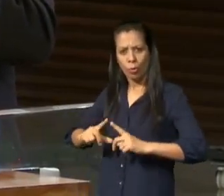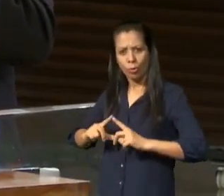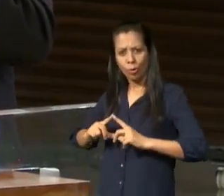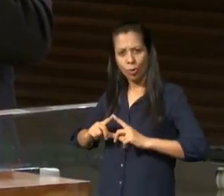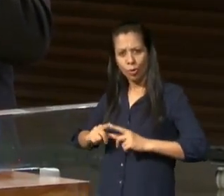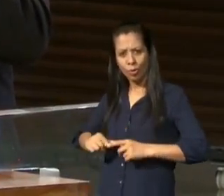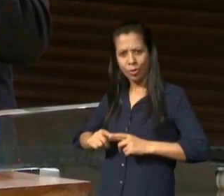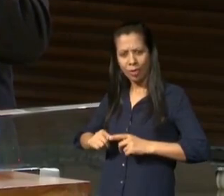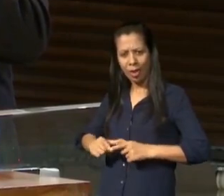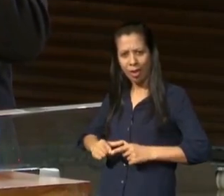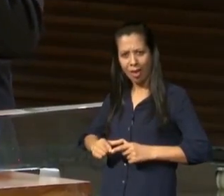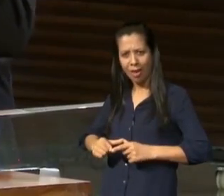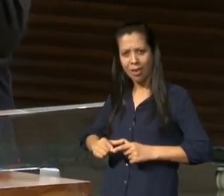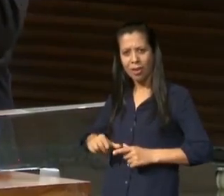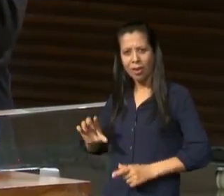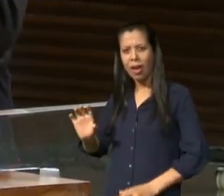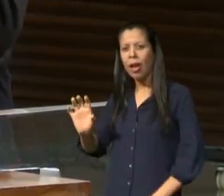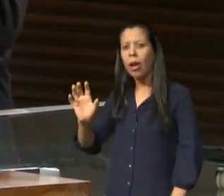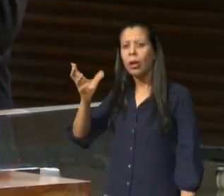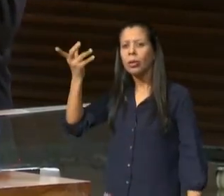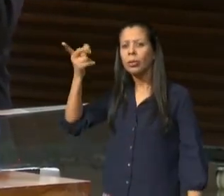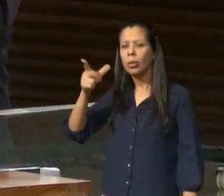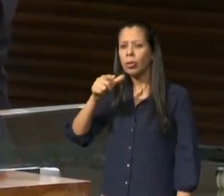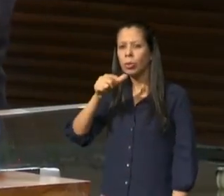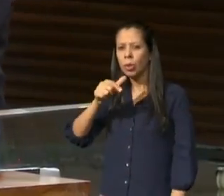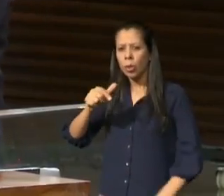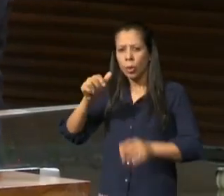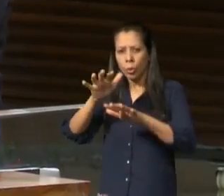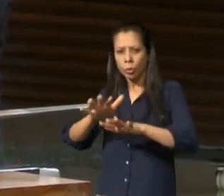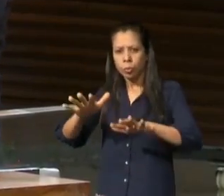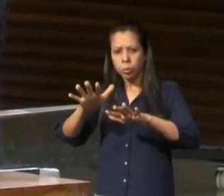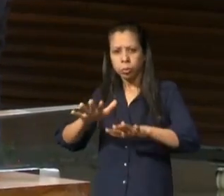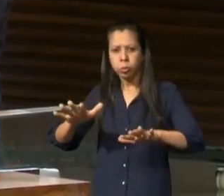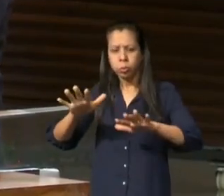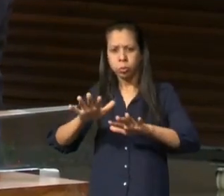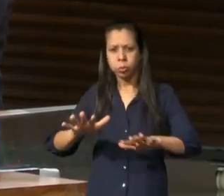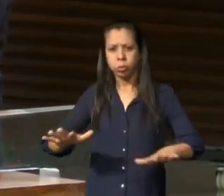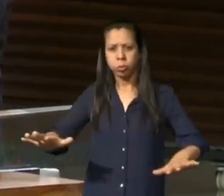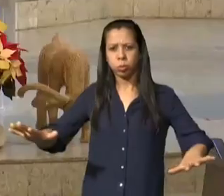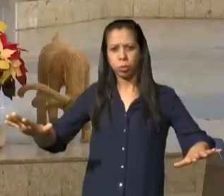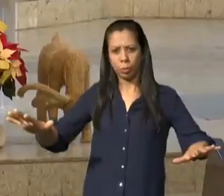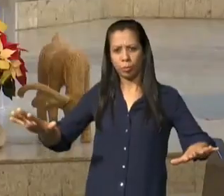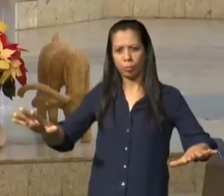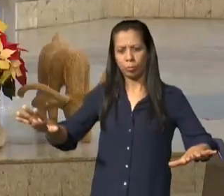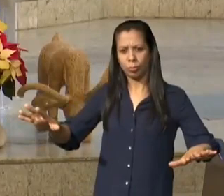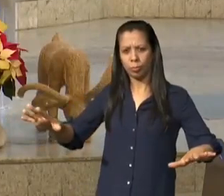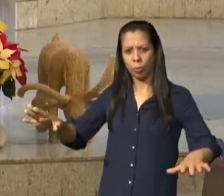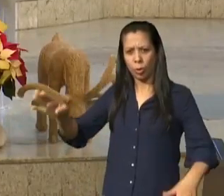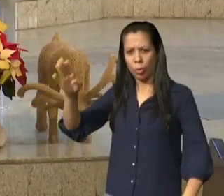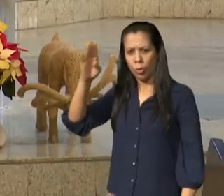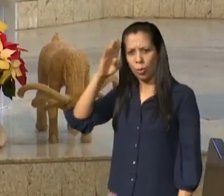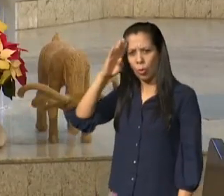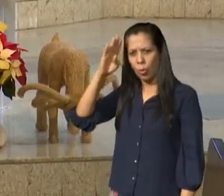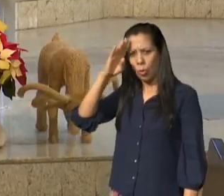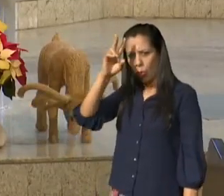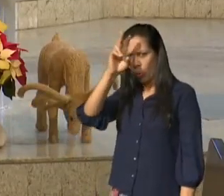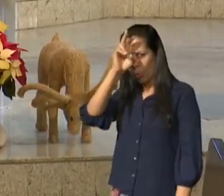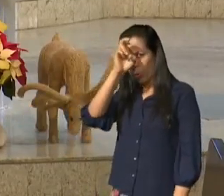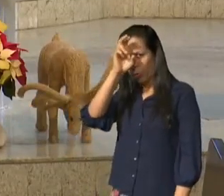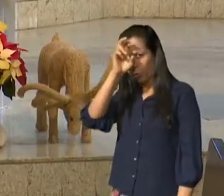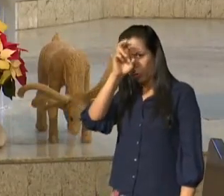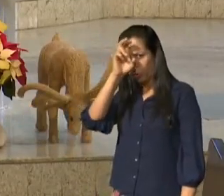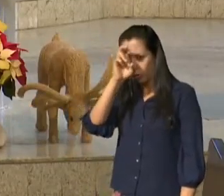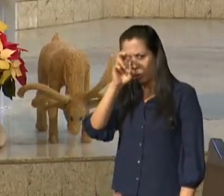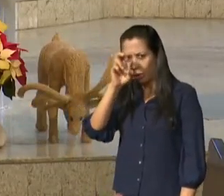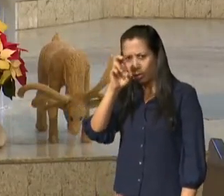estavam ali por acaso ao Deus colocar diante deles logo de início porque a